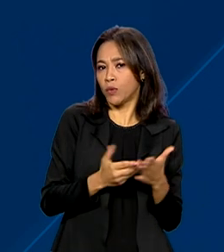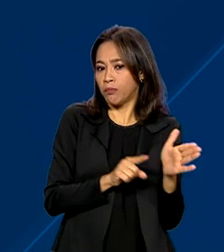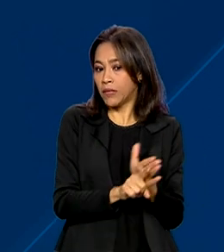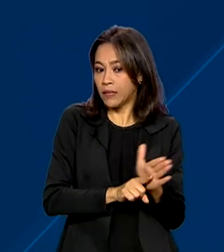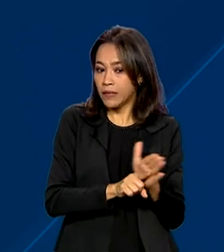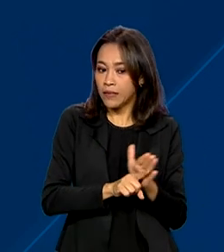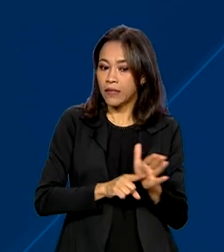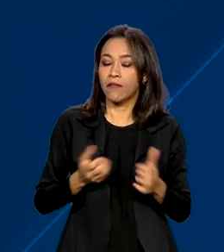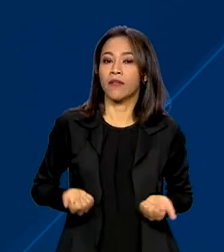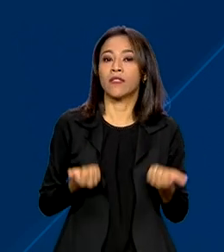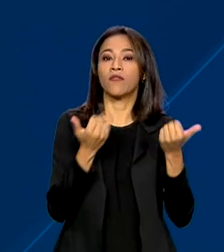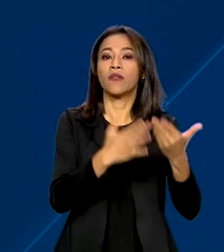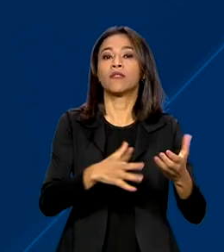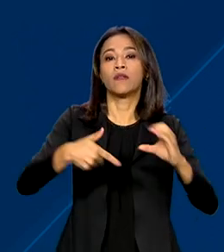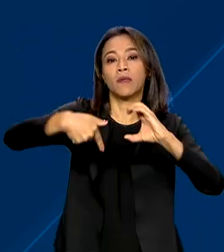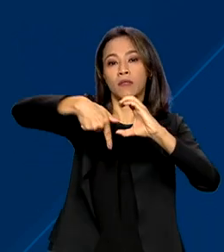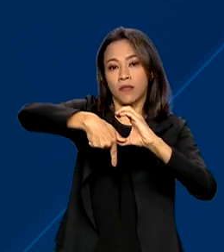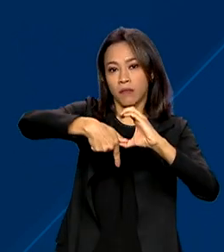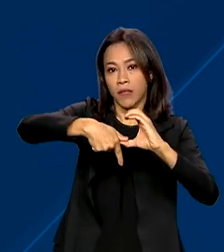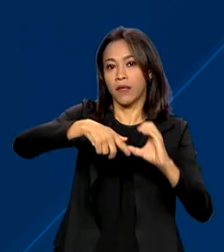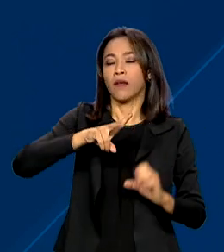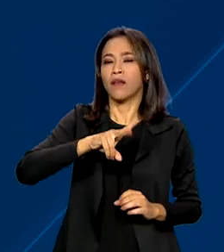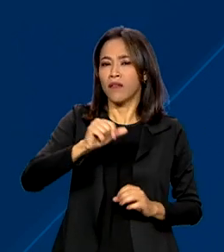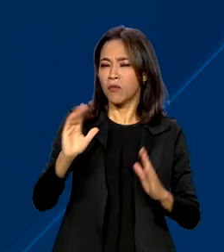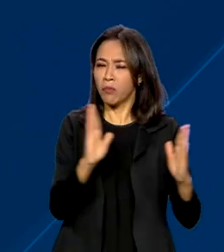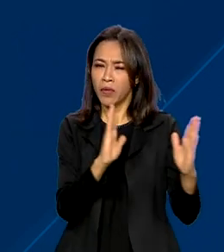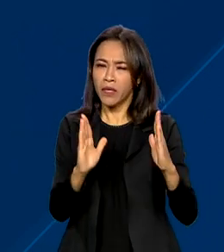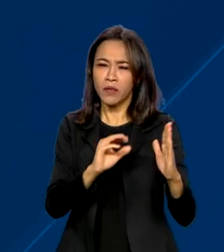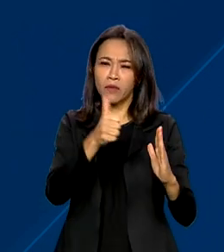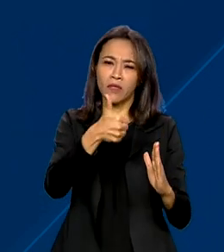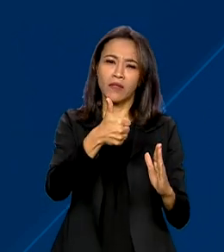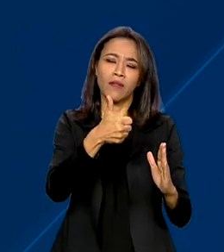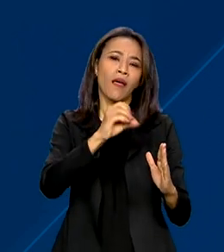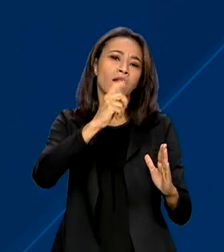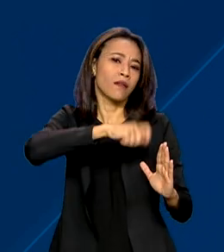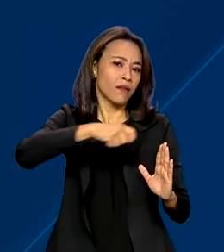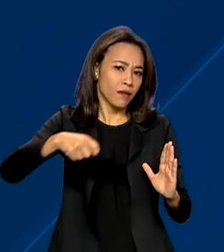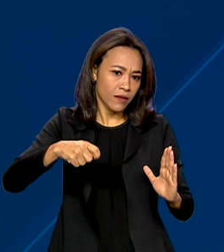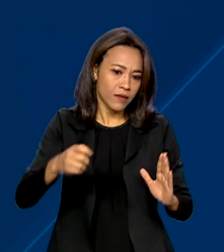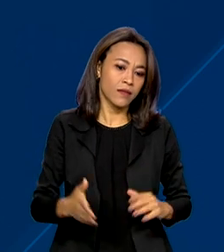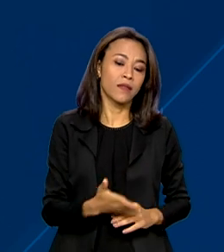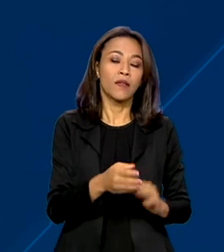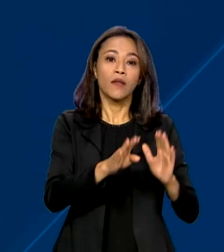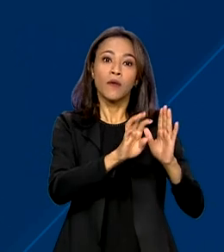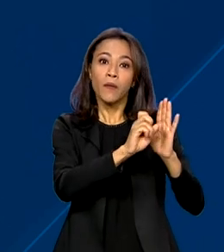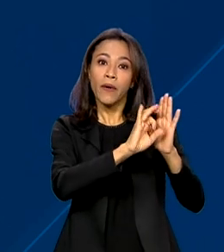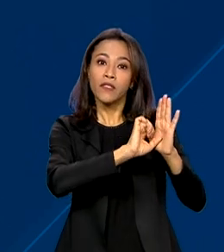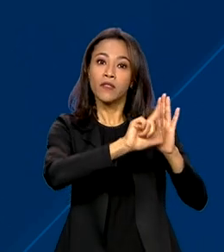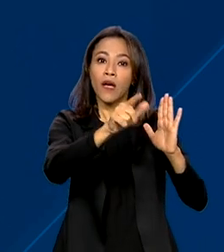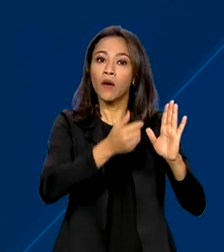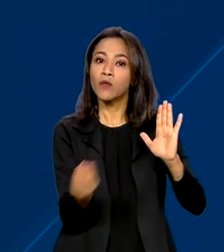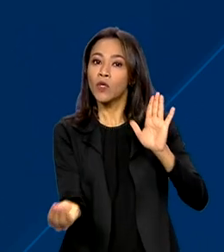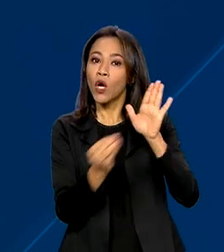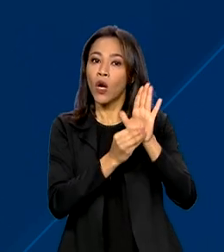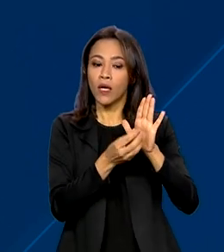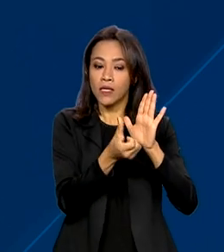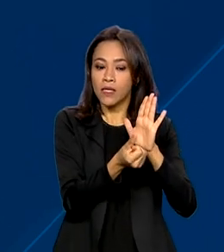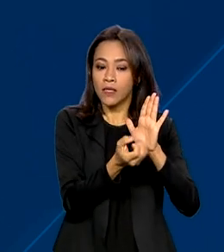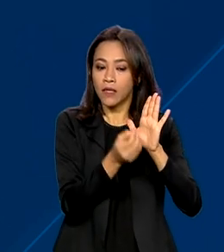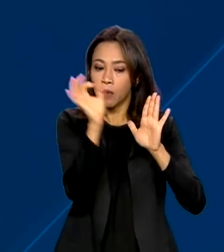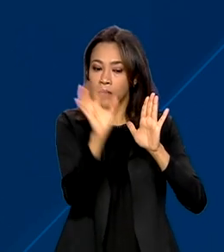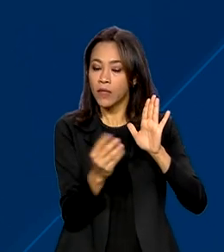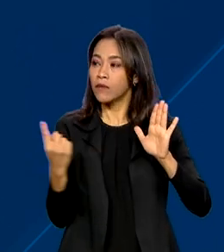oferecidas pelo CNPq, e que terão duração de 10 meses. O edital prevê que 60% das